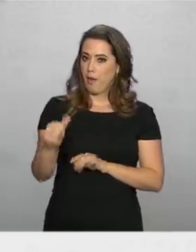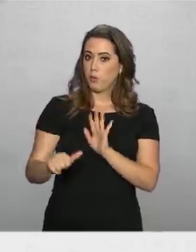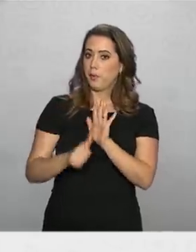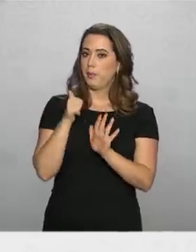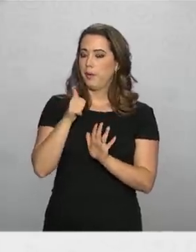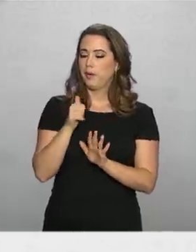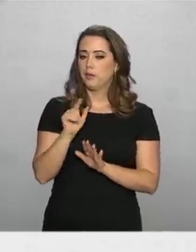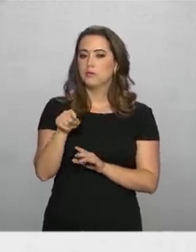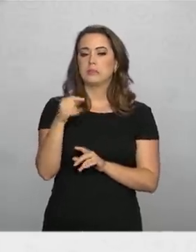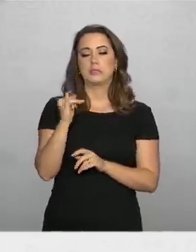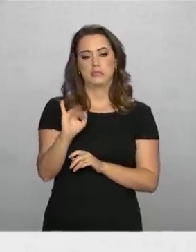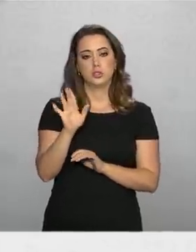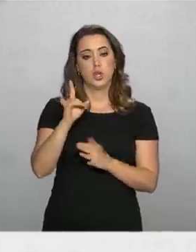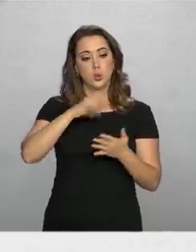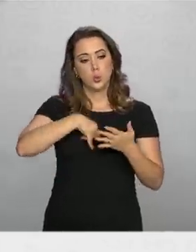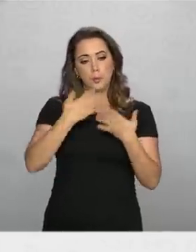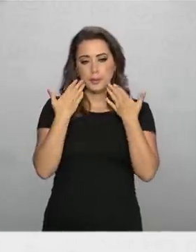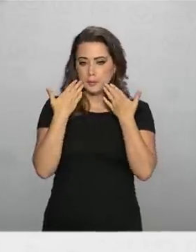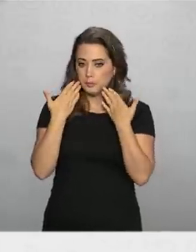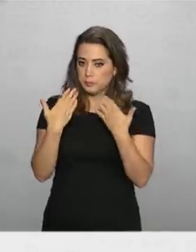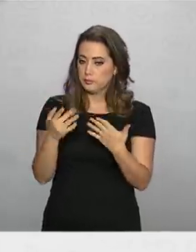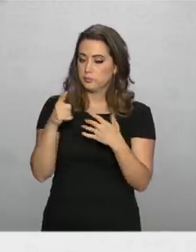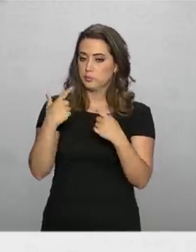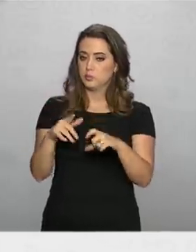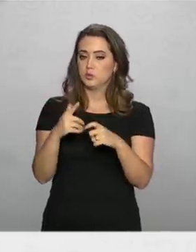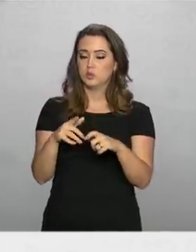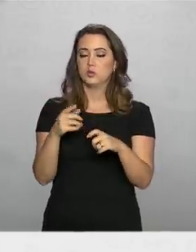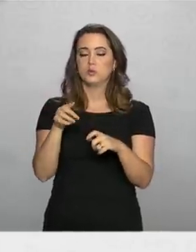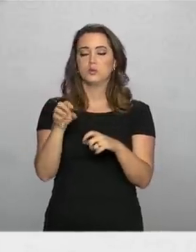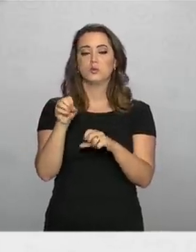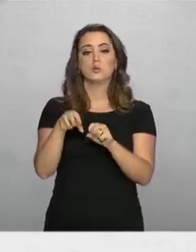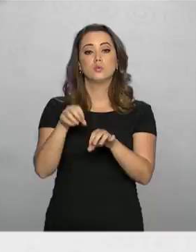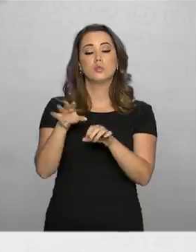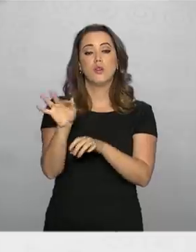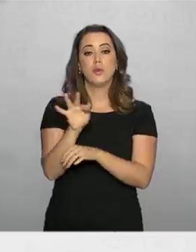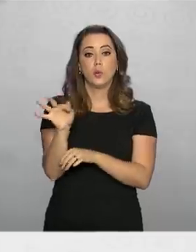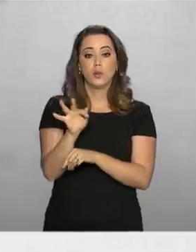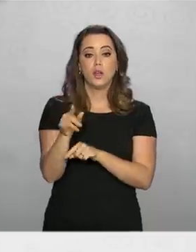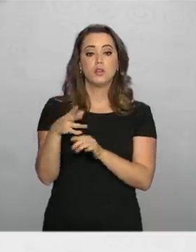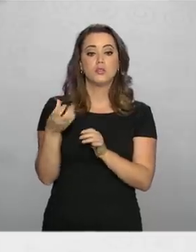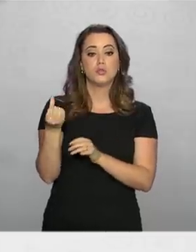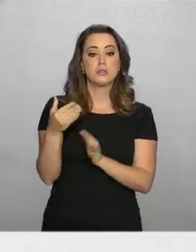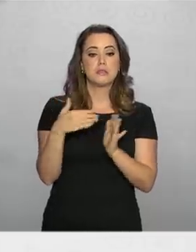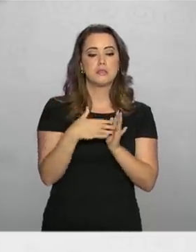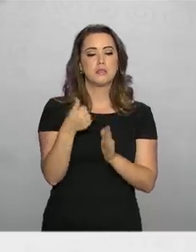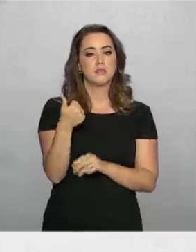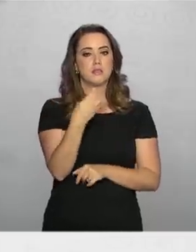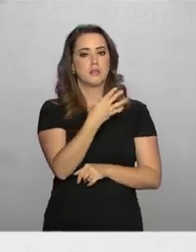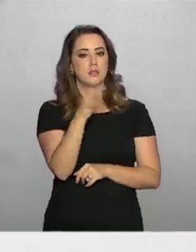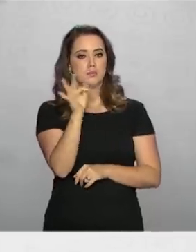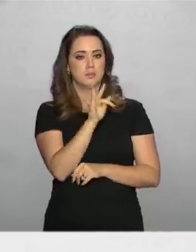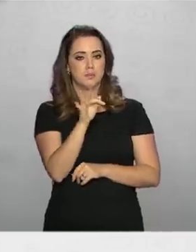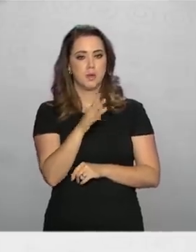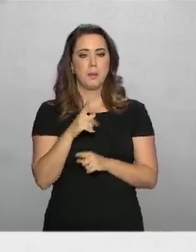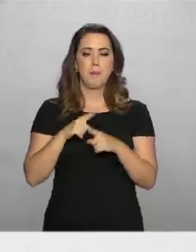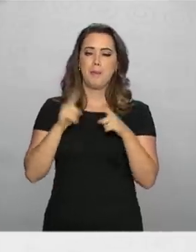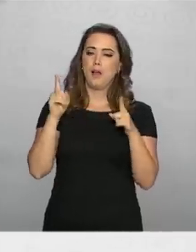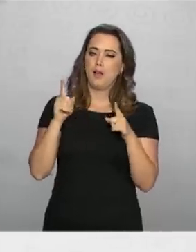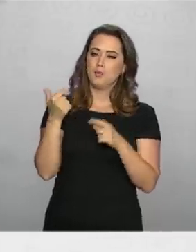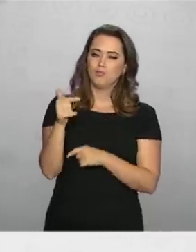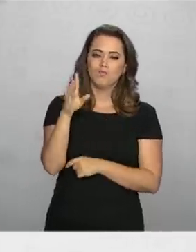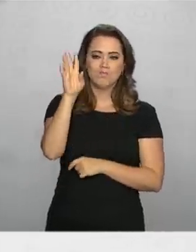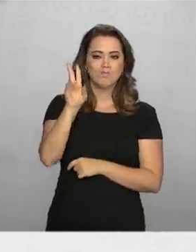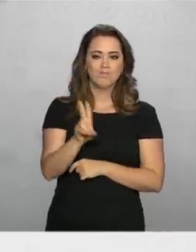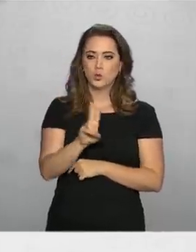escolhido precisa levar os documentos na instituição de ensino entre os dias 6 e 14 de fevereiro. E quem não estiver na